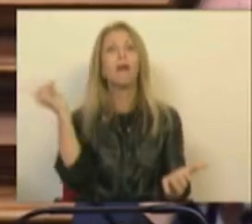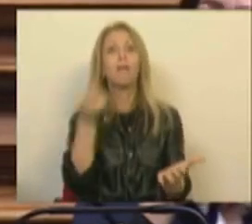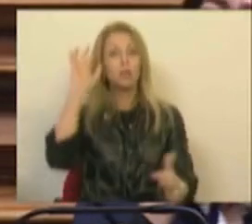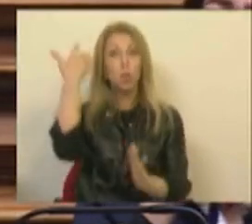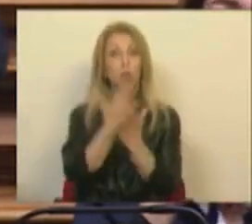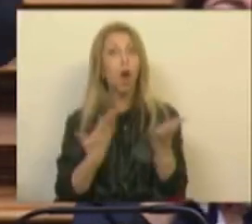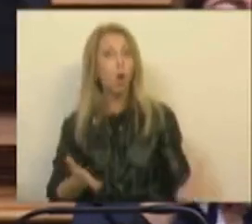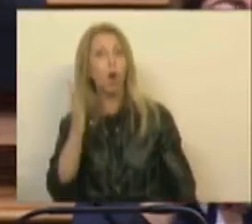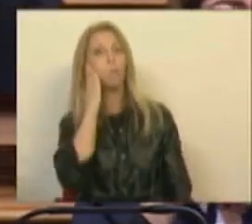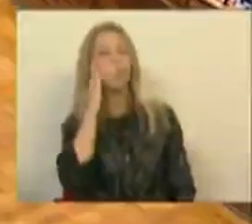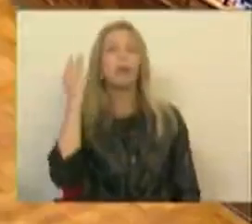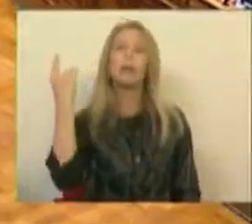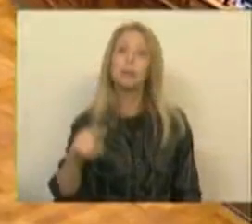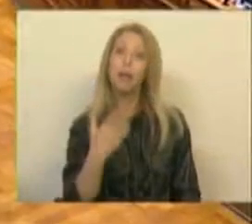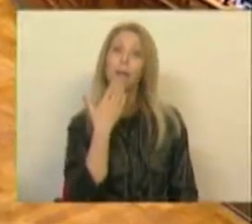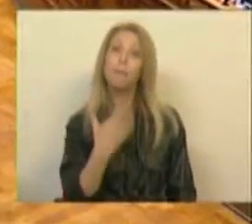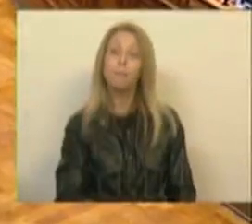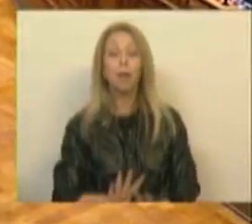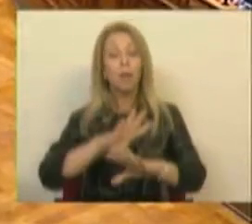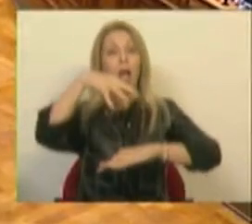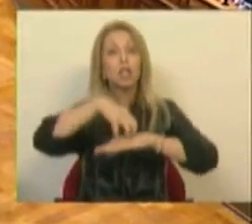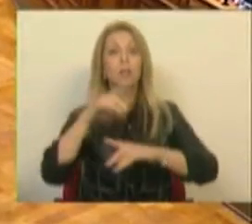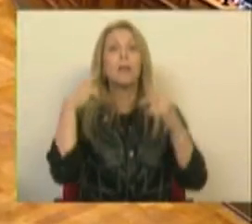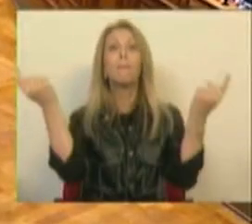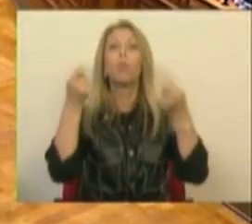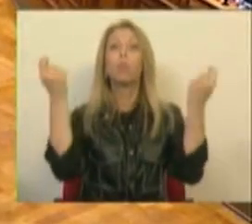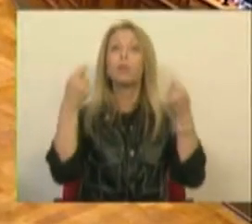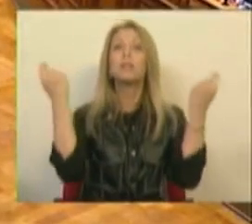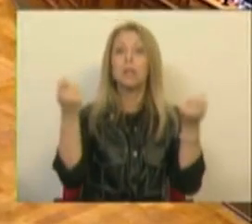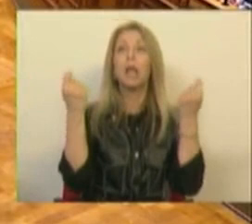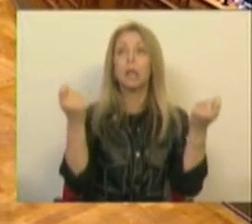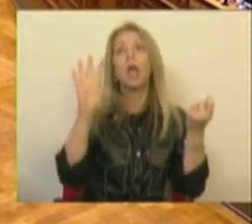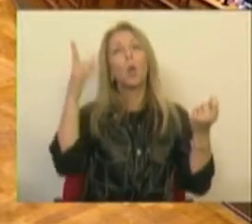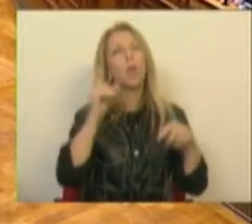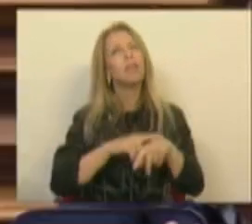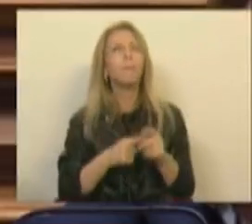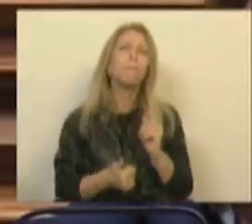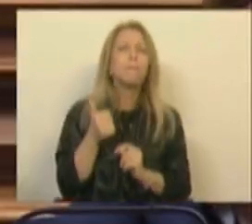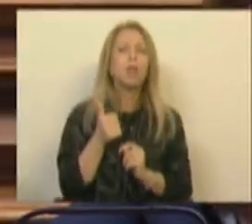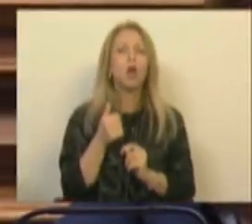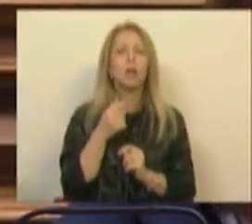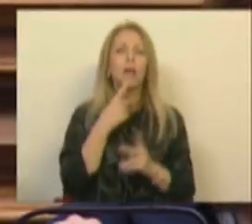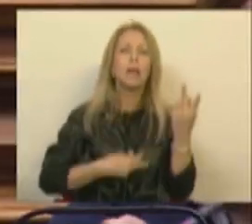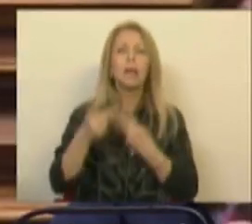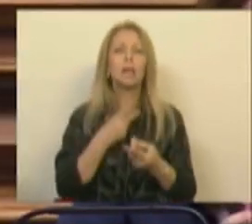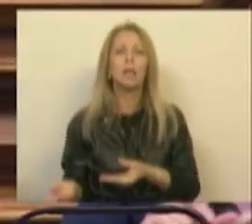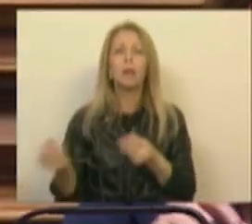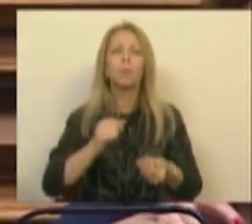curso, e quem pede à agência de publicidade qual é que a melhor altura de fazer uma moção de censura, a proposta de que